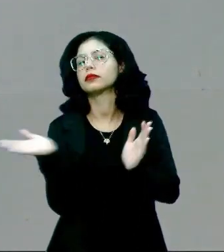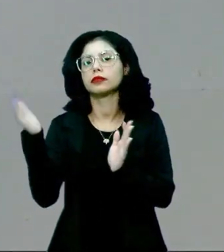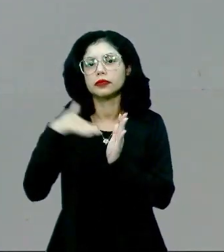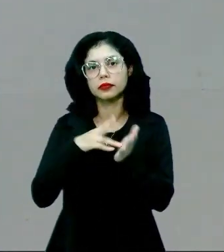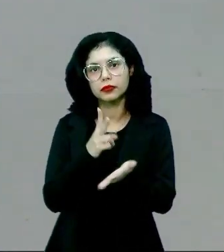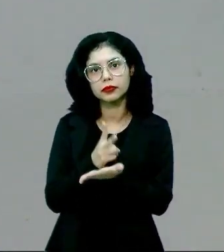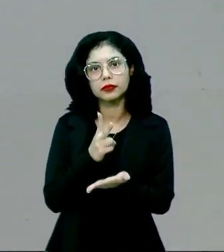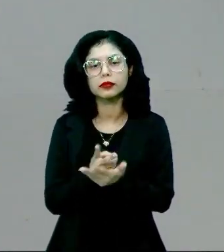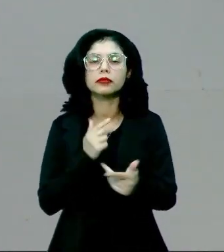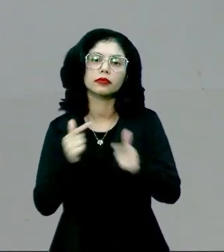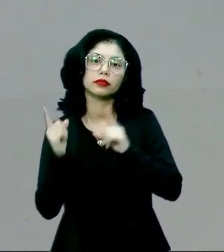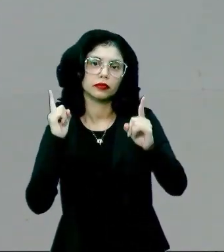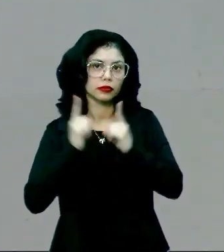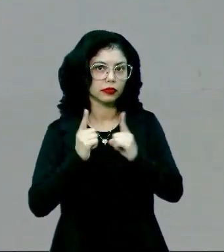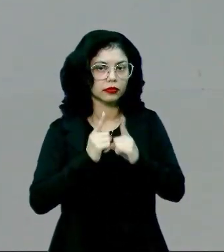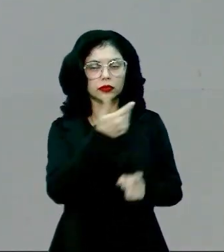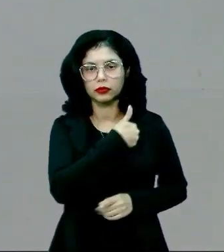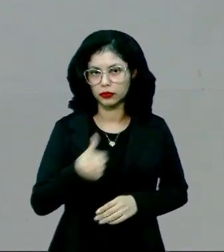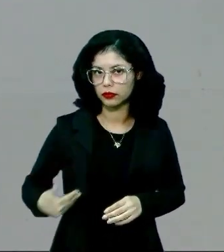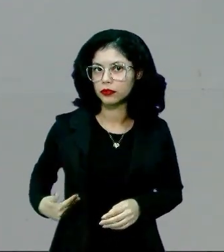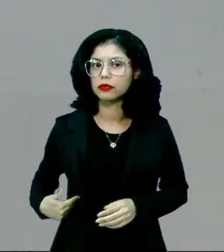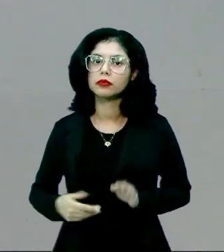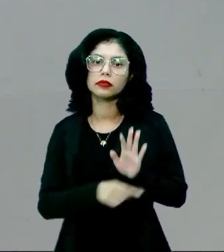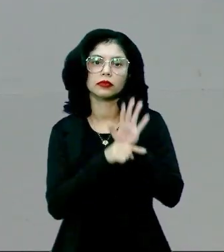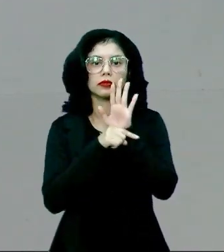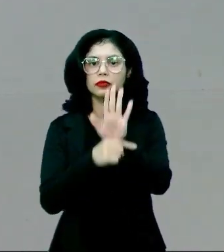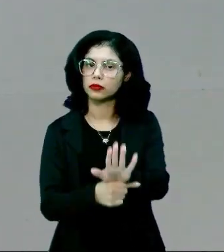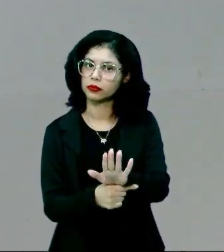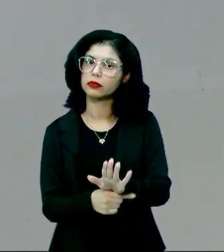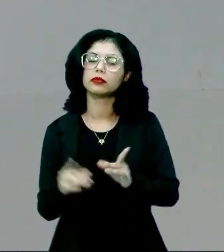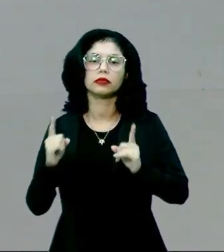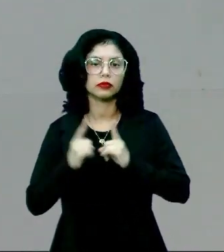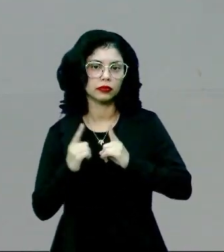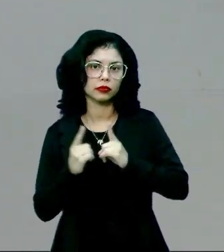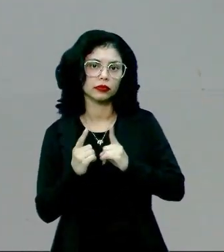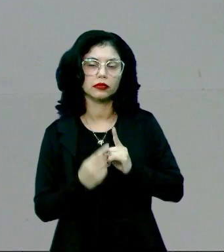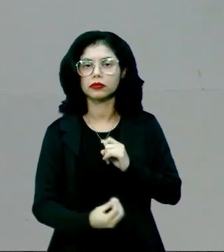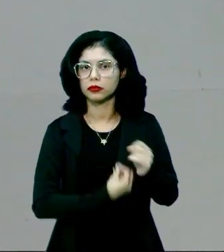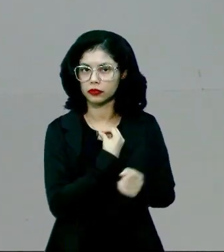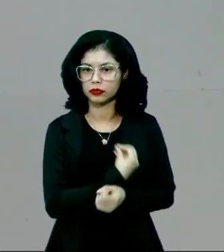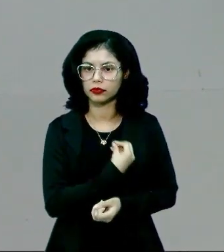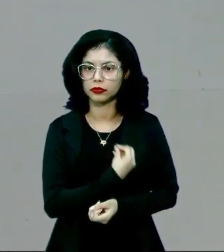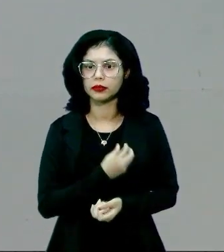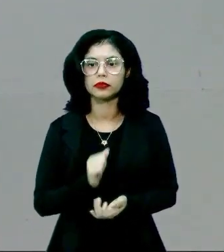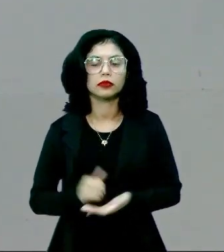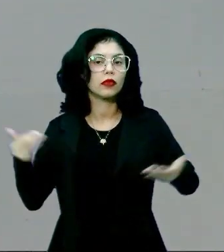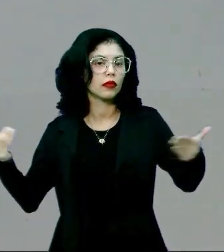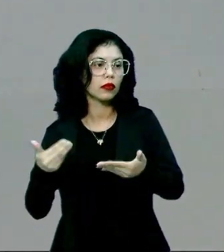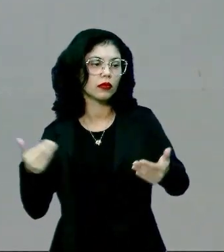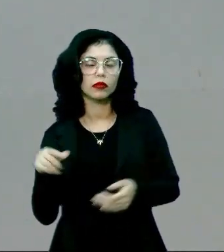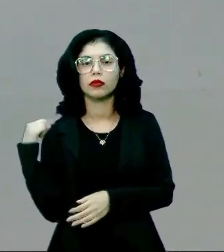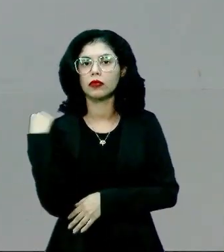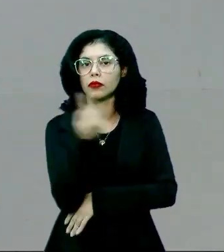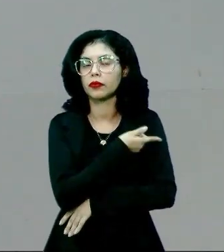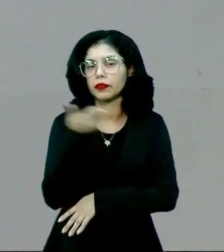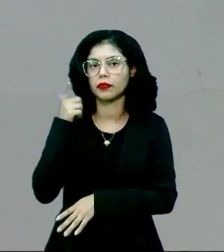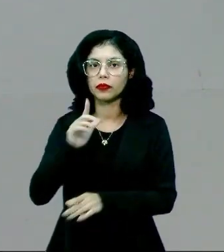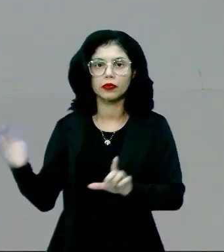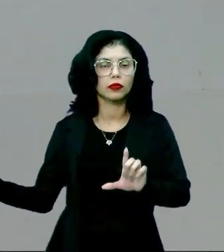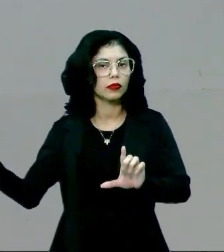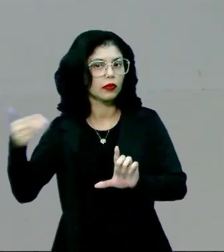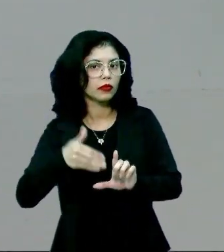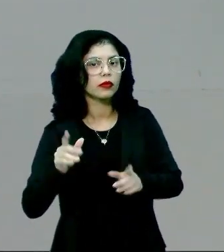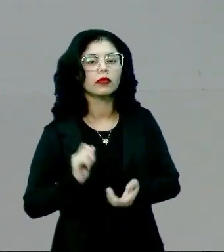até mesmo o serviço público, que antes oferecia serviços presenciais, hoje nós conseguimos